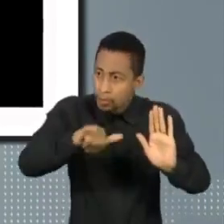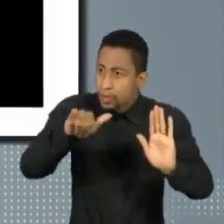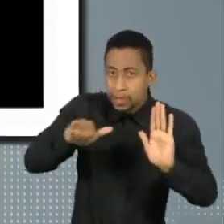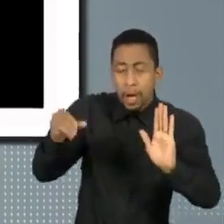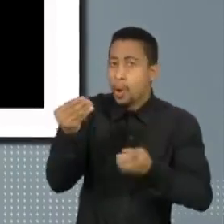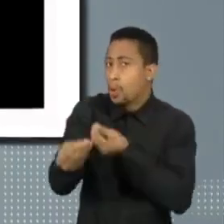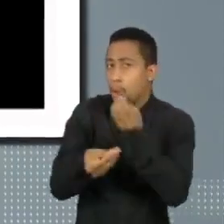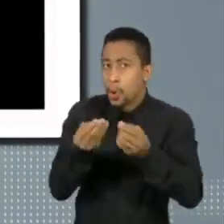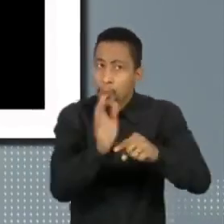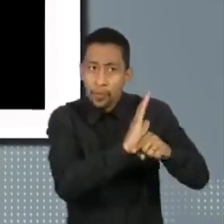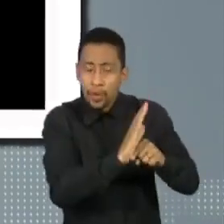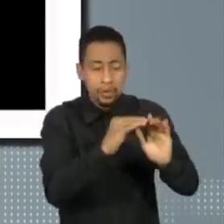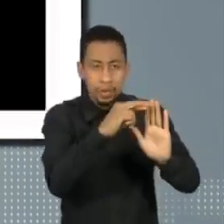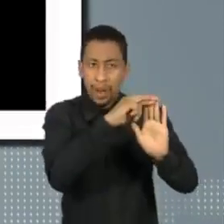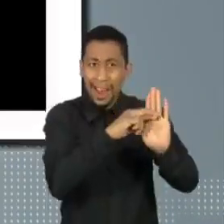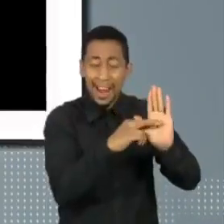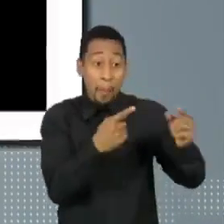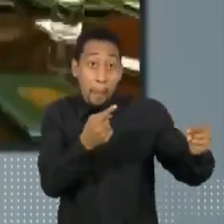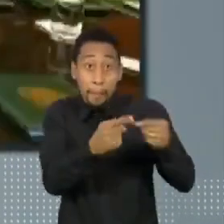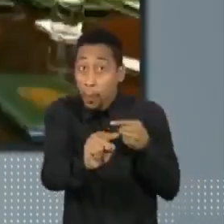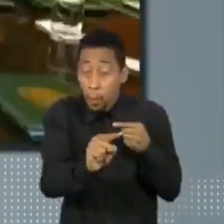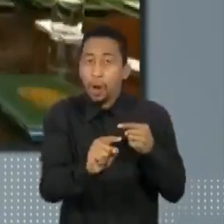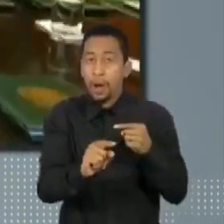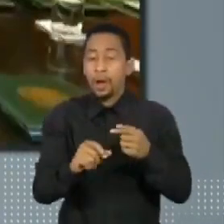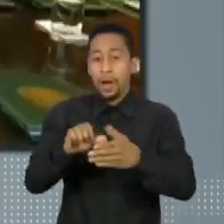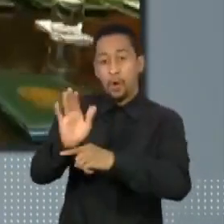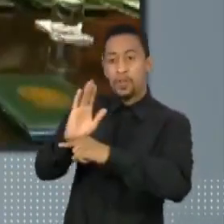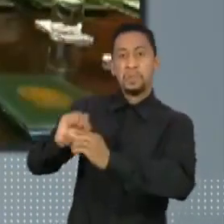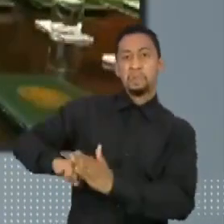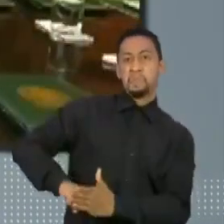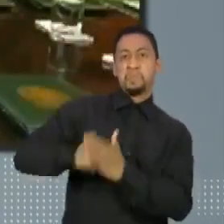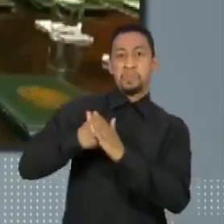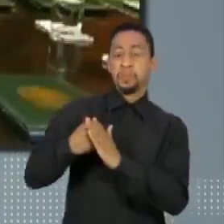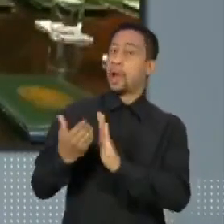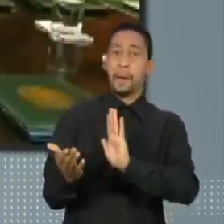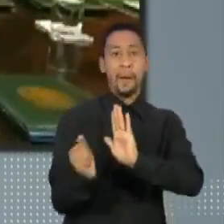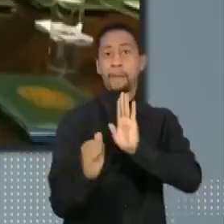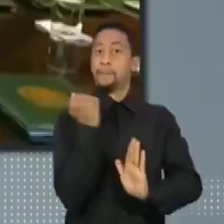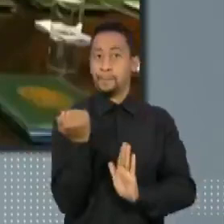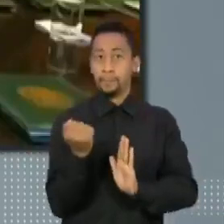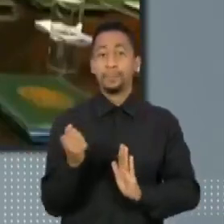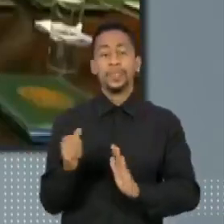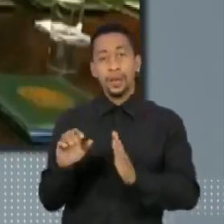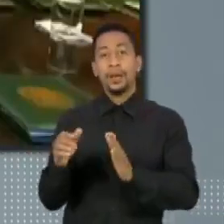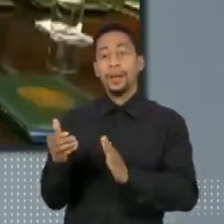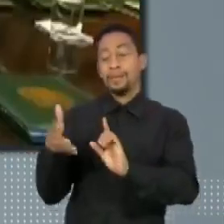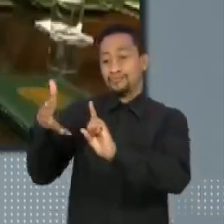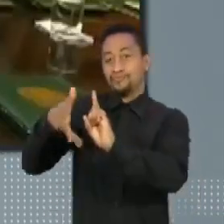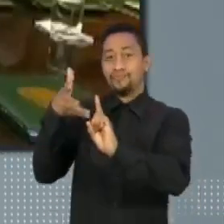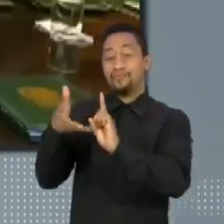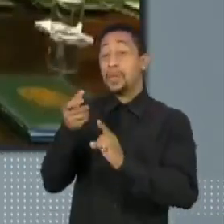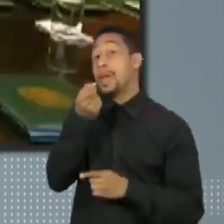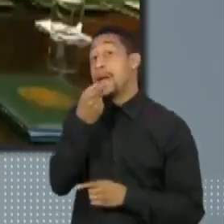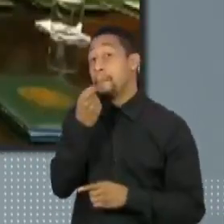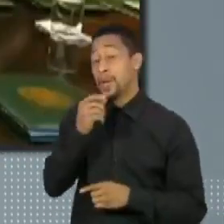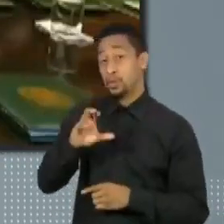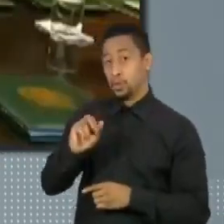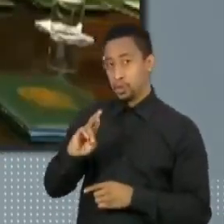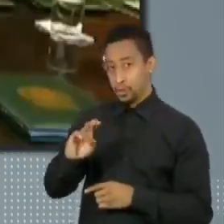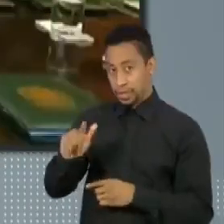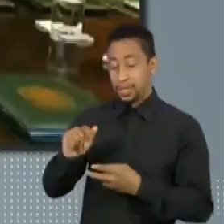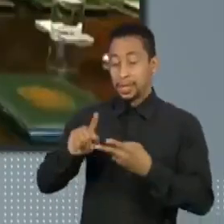informações incorretas sobre a Covid-19. As postagens suspensas mencionavam que os medicamentos hidroxicloroquina e